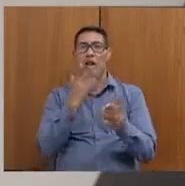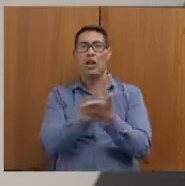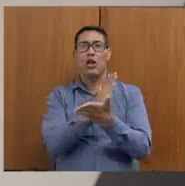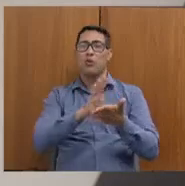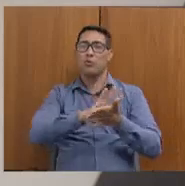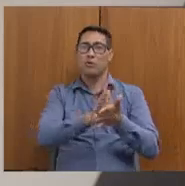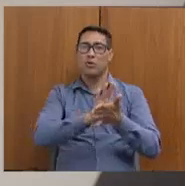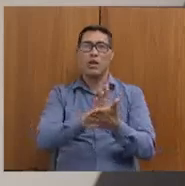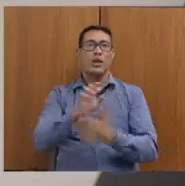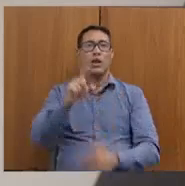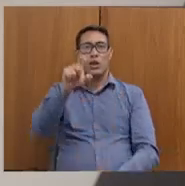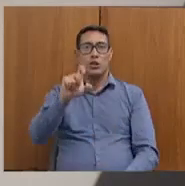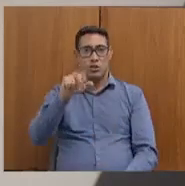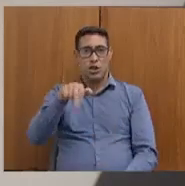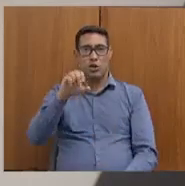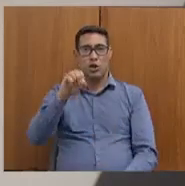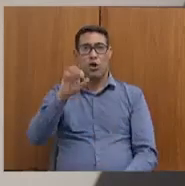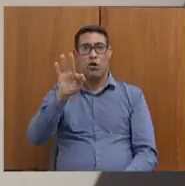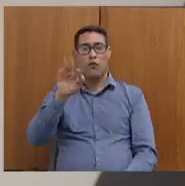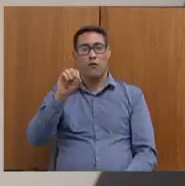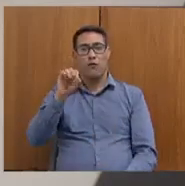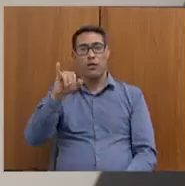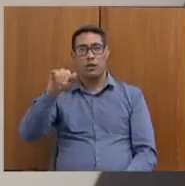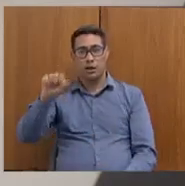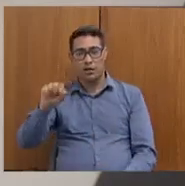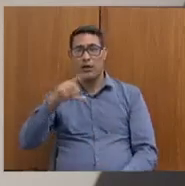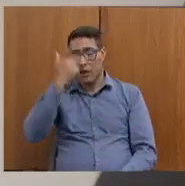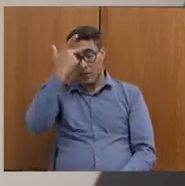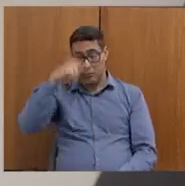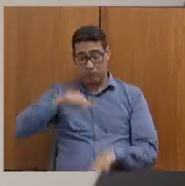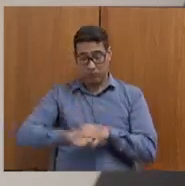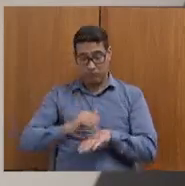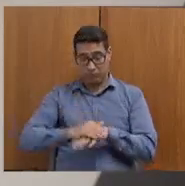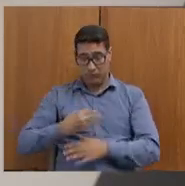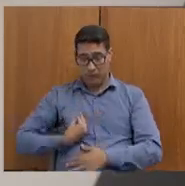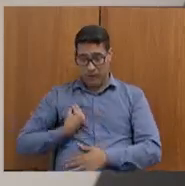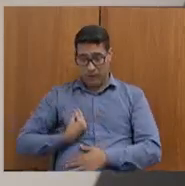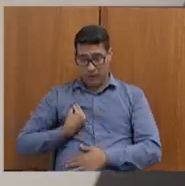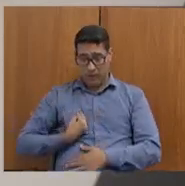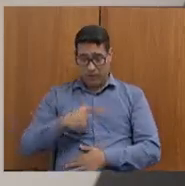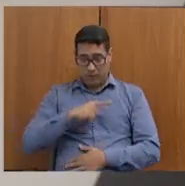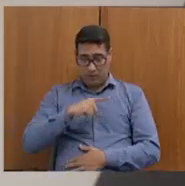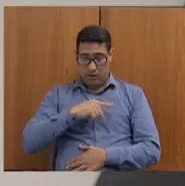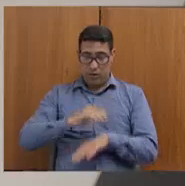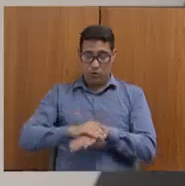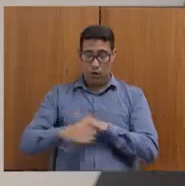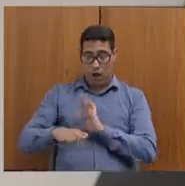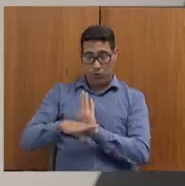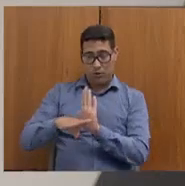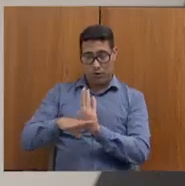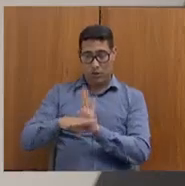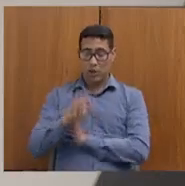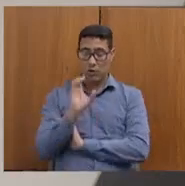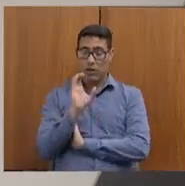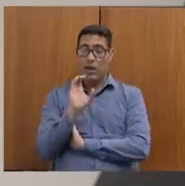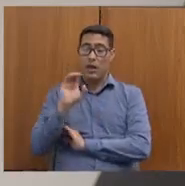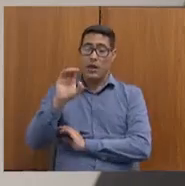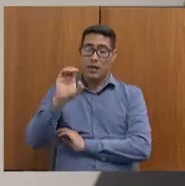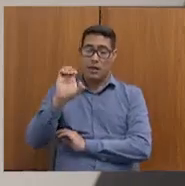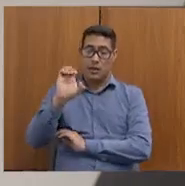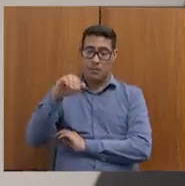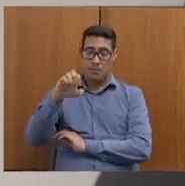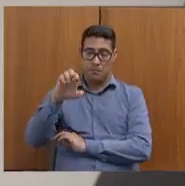xenófobas, criticando as pessoas que vivem do auxílio emergencial no nosso país. Então, eu queria fazer essa